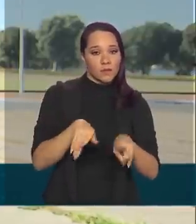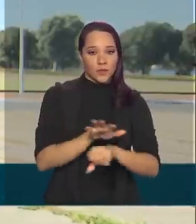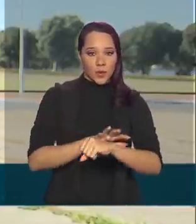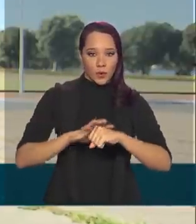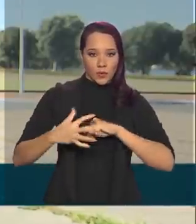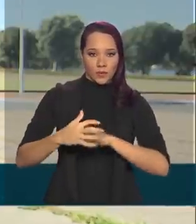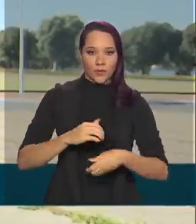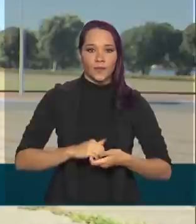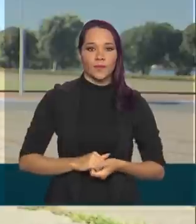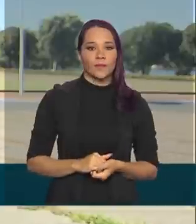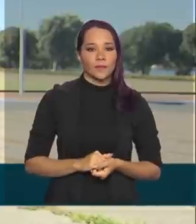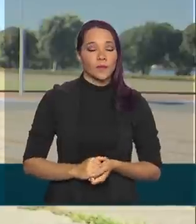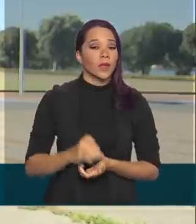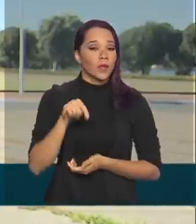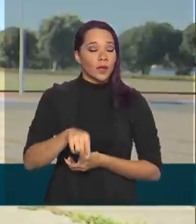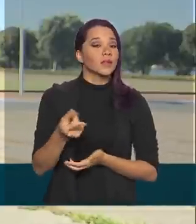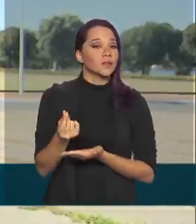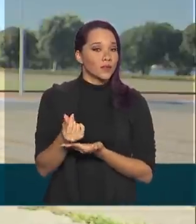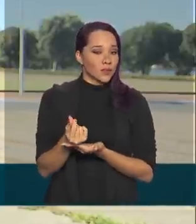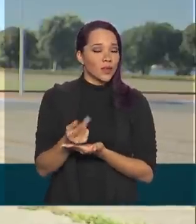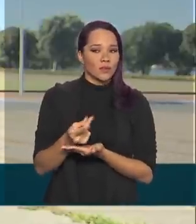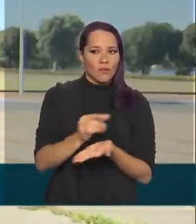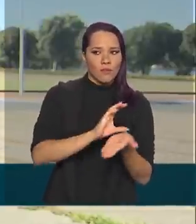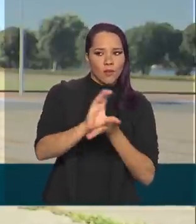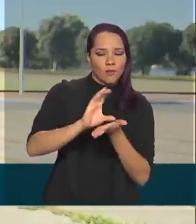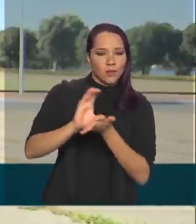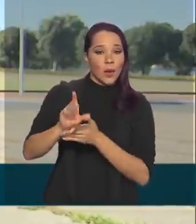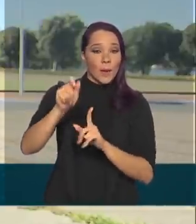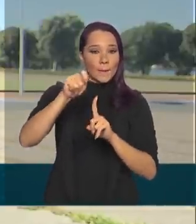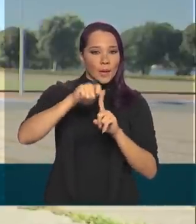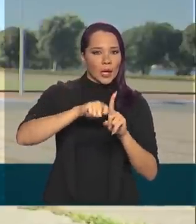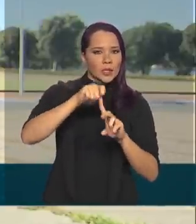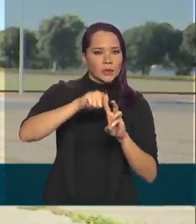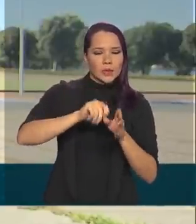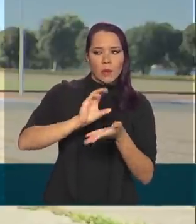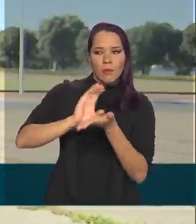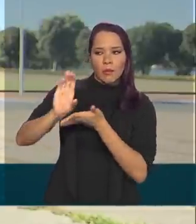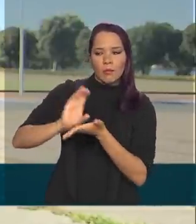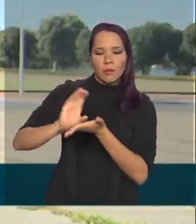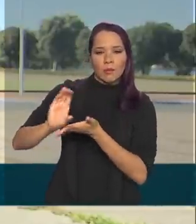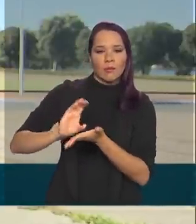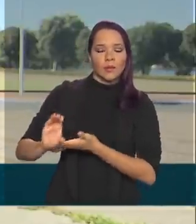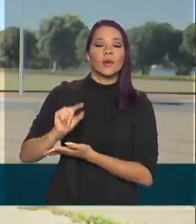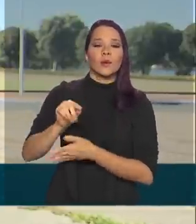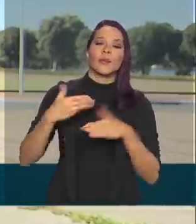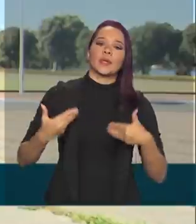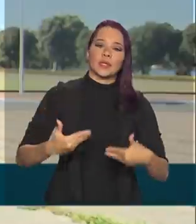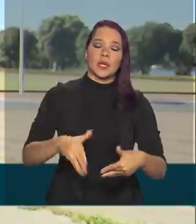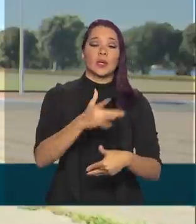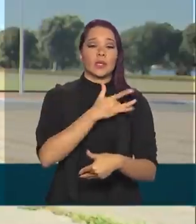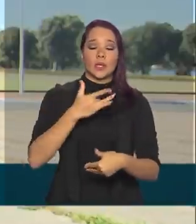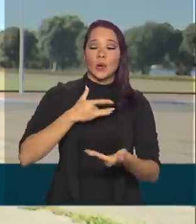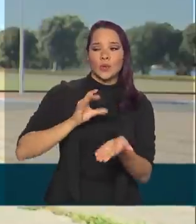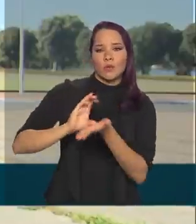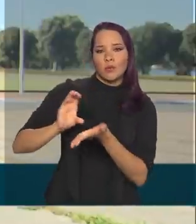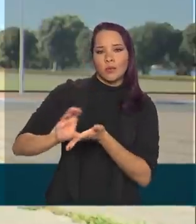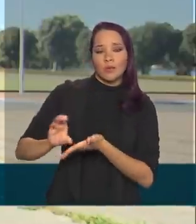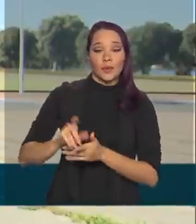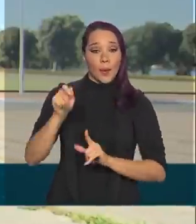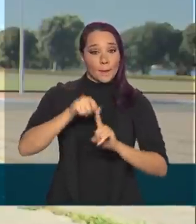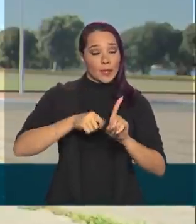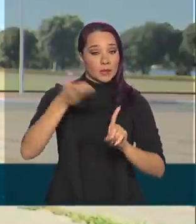da Covid-19. Esse dinheiro vai ser repassado mensalmente pelo Ministério da Saúde. No mês passado,